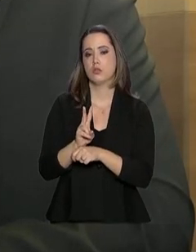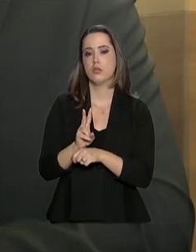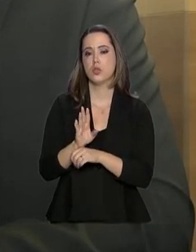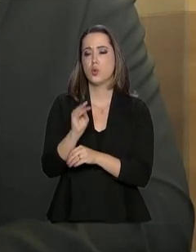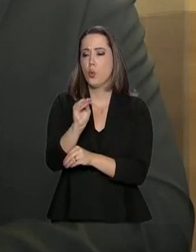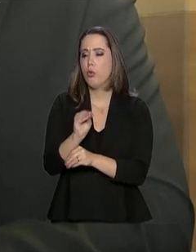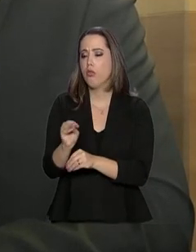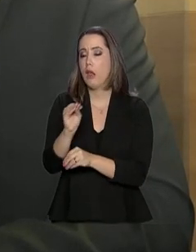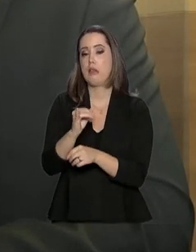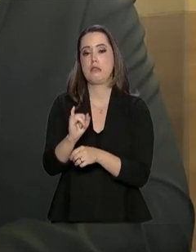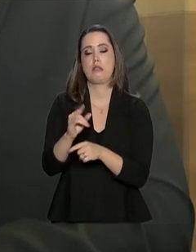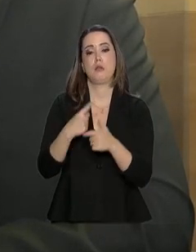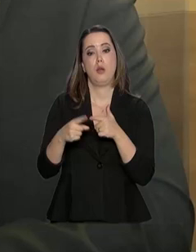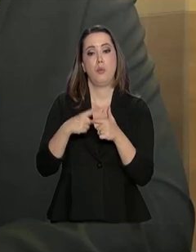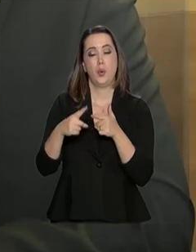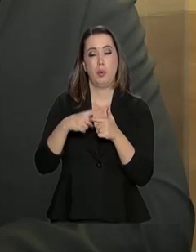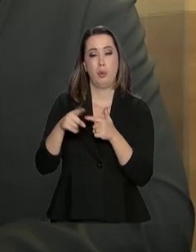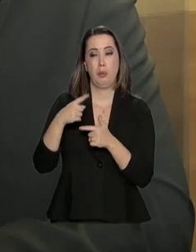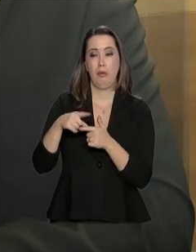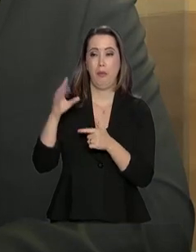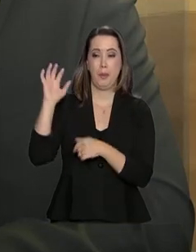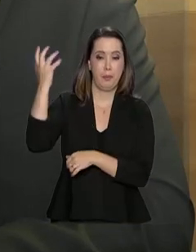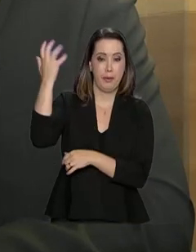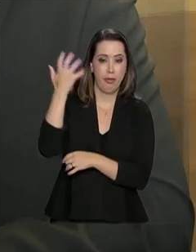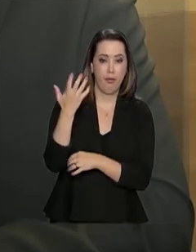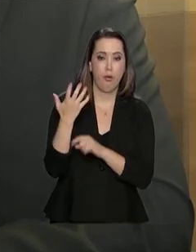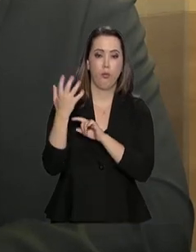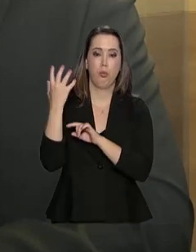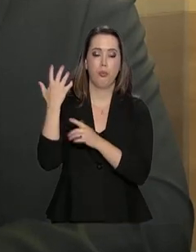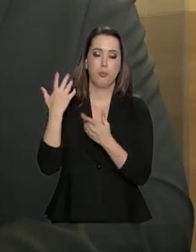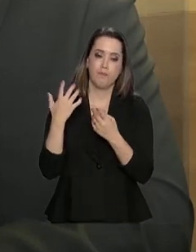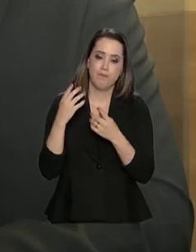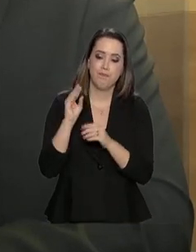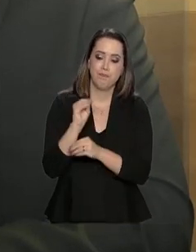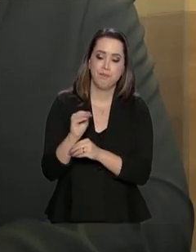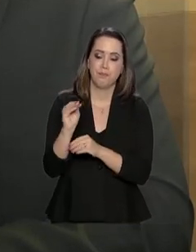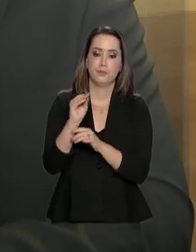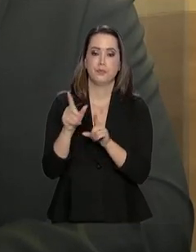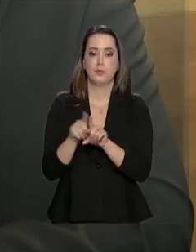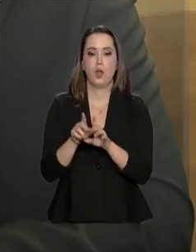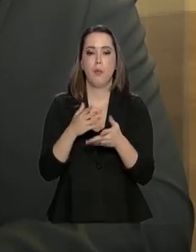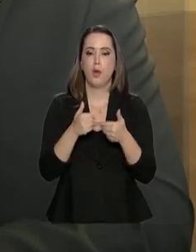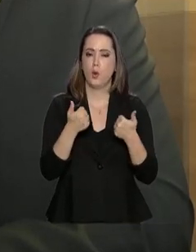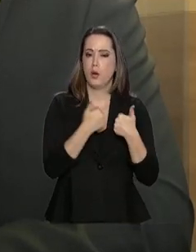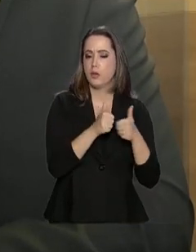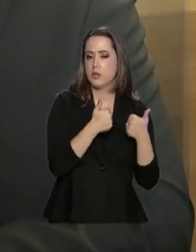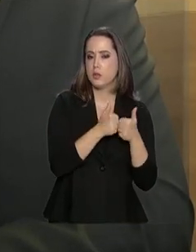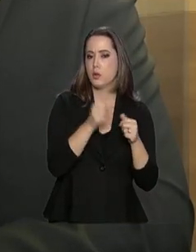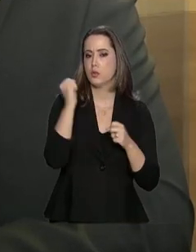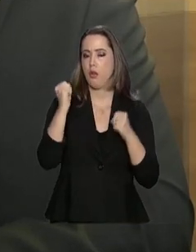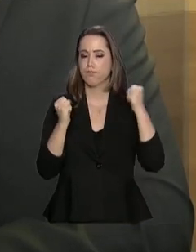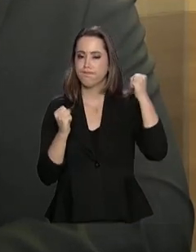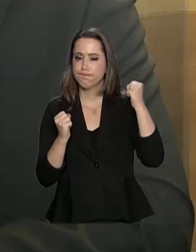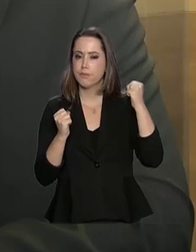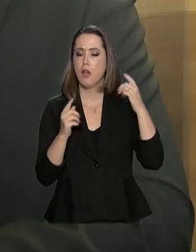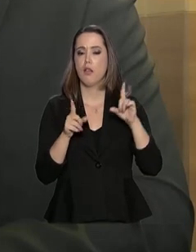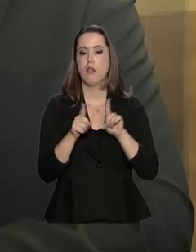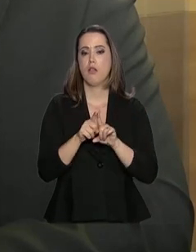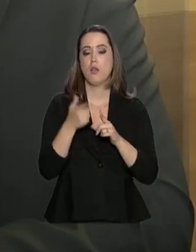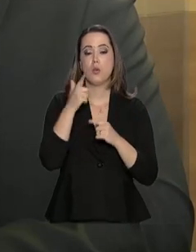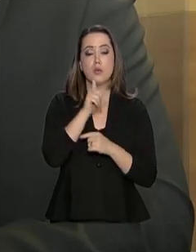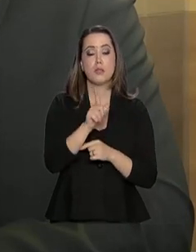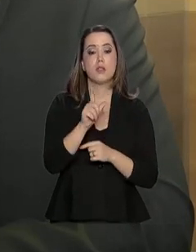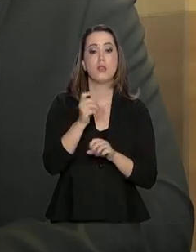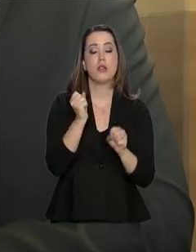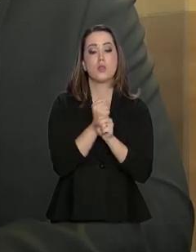socorrer em caso de desastres com a defesa civil nacional, melhorar a mobilidade e o transporte urbano, conseguindo que as